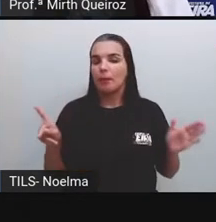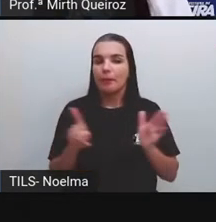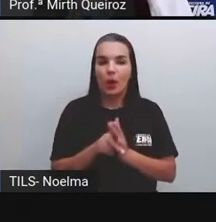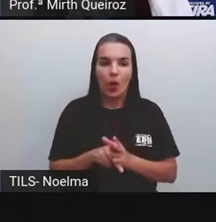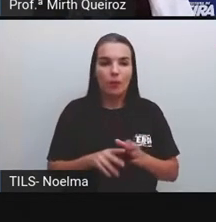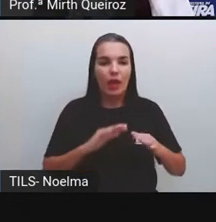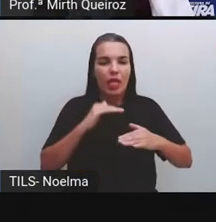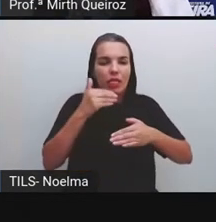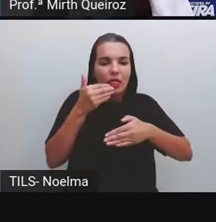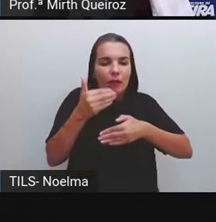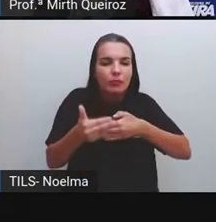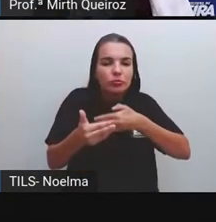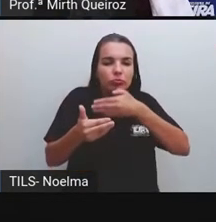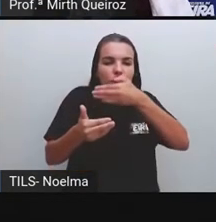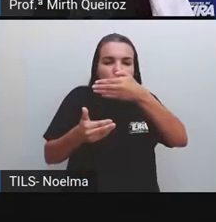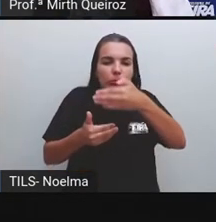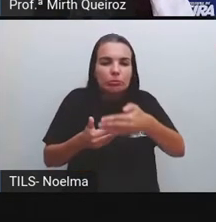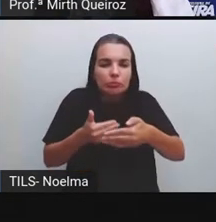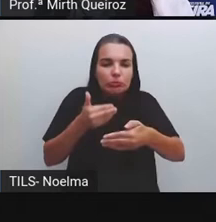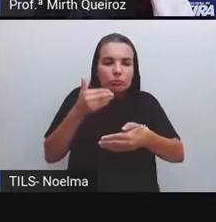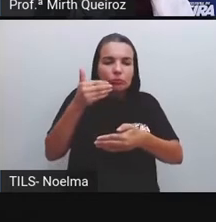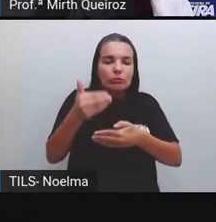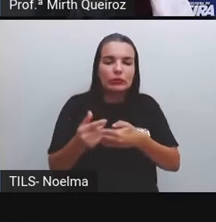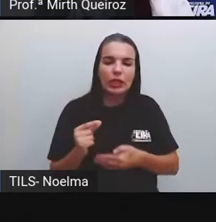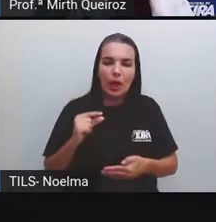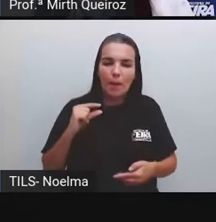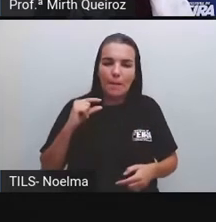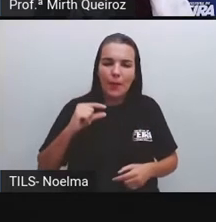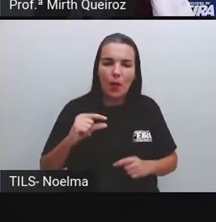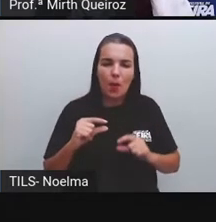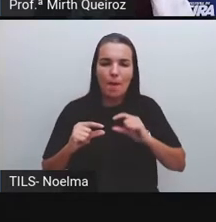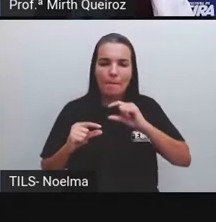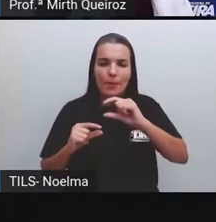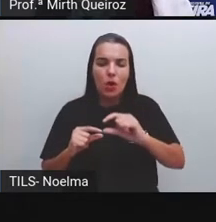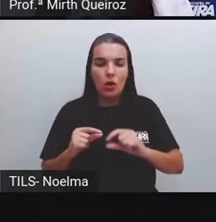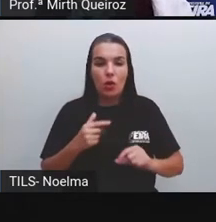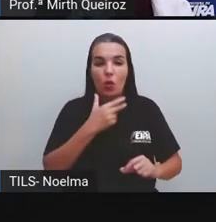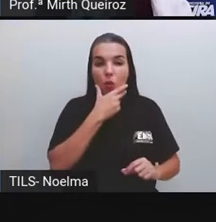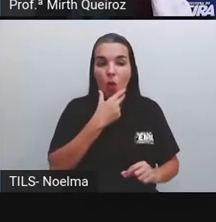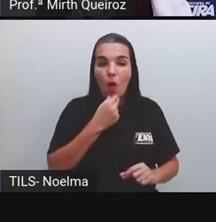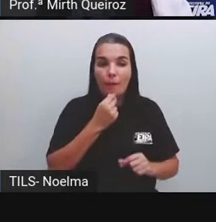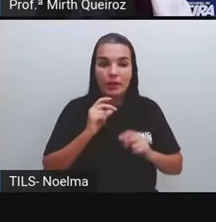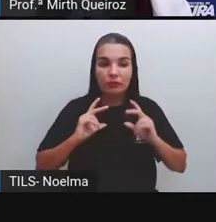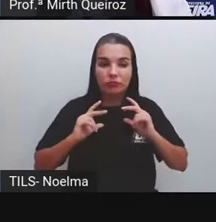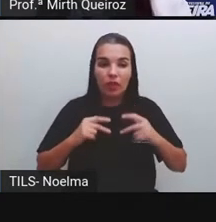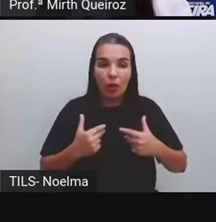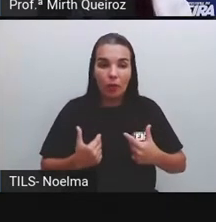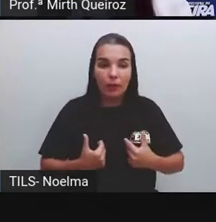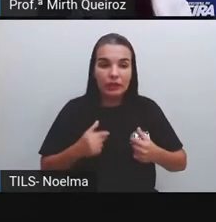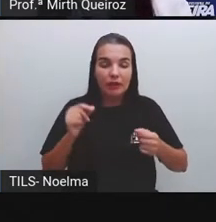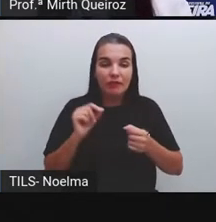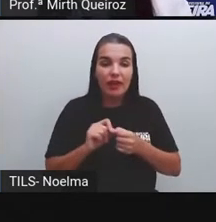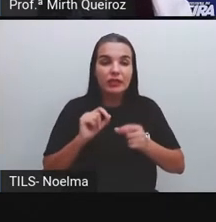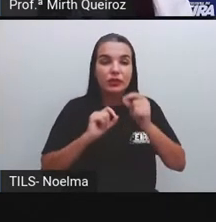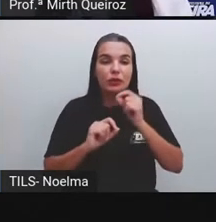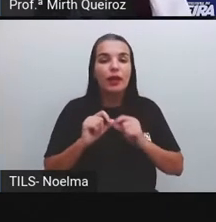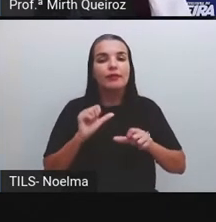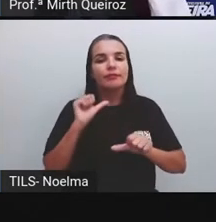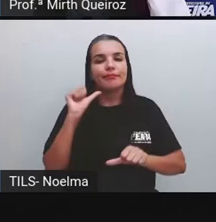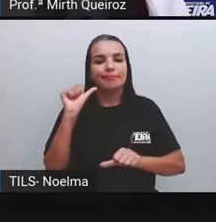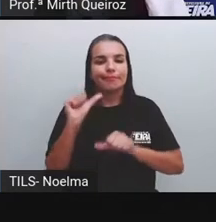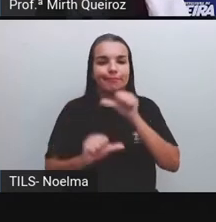e aos poucos, através da intervenção humana, essa paisagem foi sendo alterada, né?